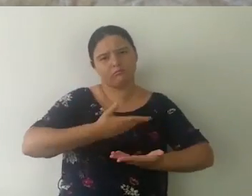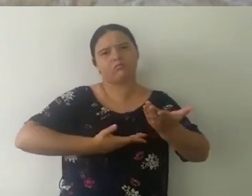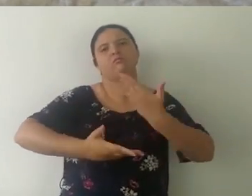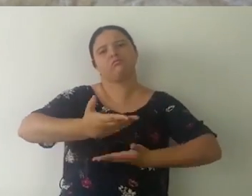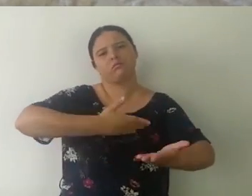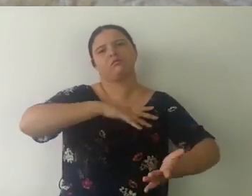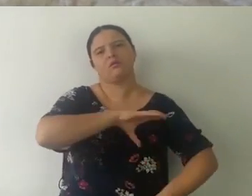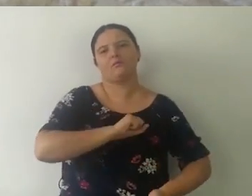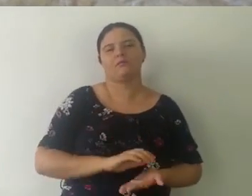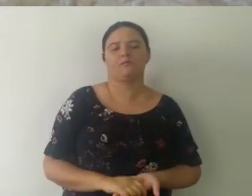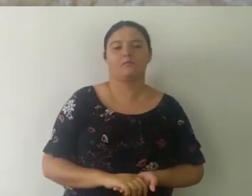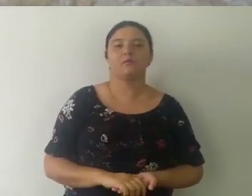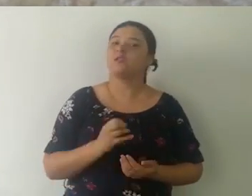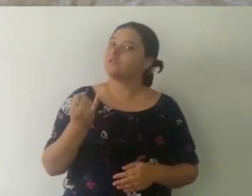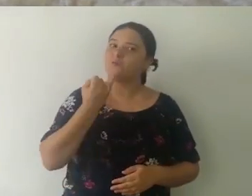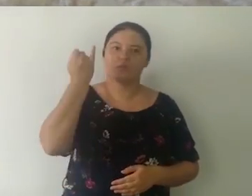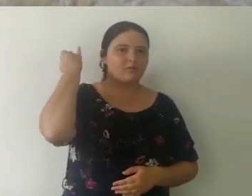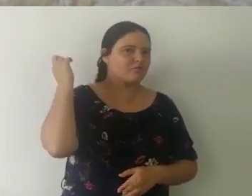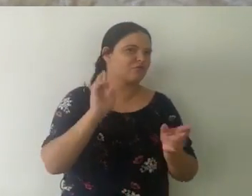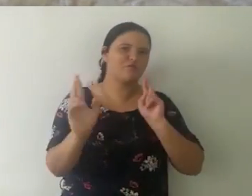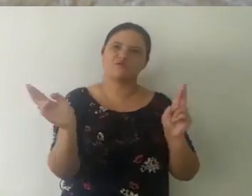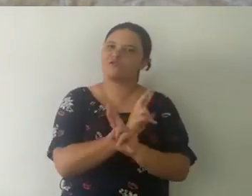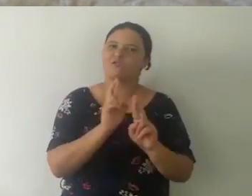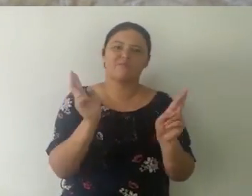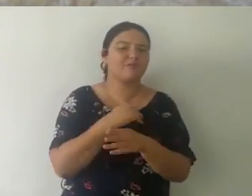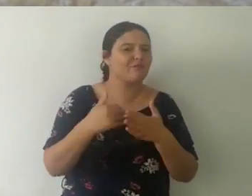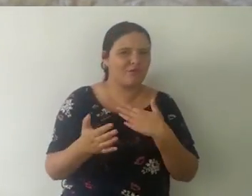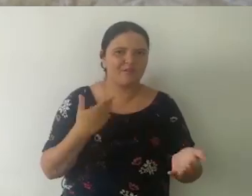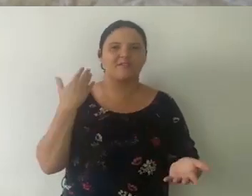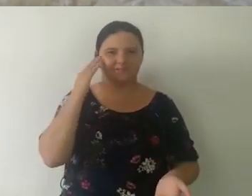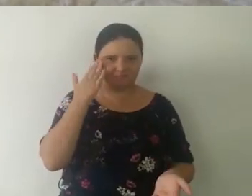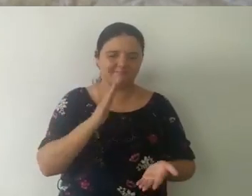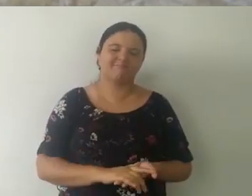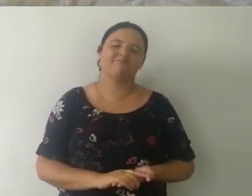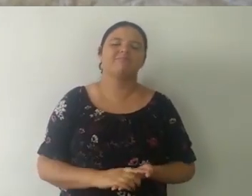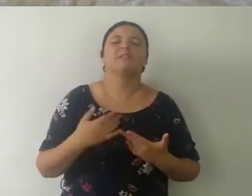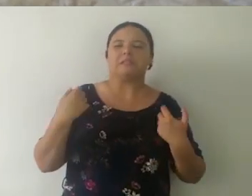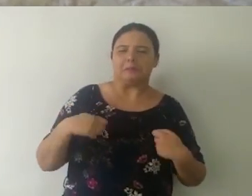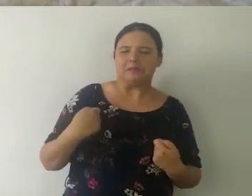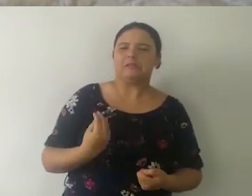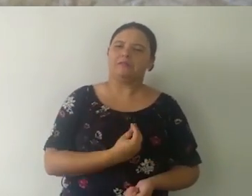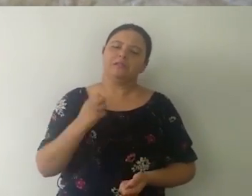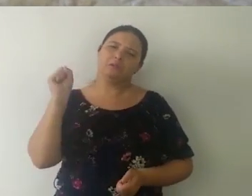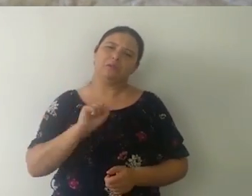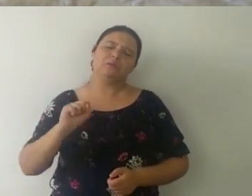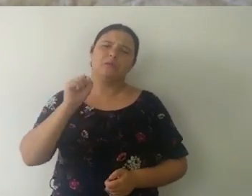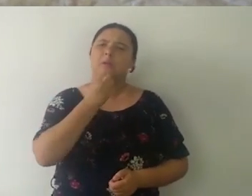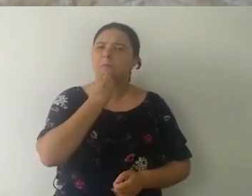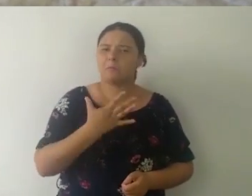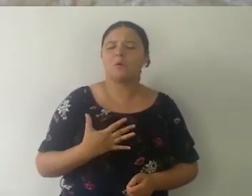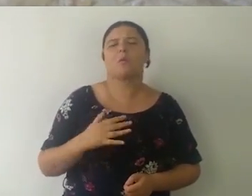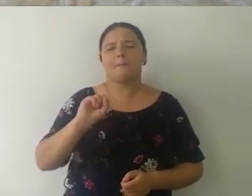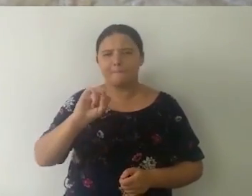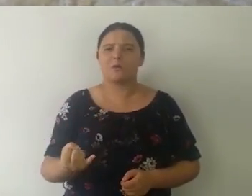Respeitada e retribuída nos seus sentimentos. Então, e que isso é importante em qualquer relacionamento. Então, é isso, gente. Sabe? Saber viver